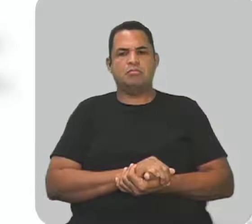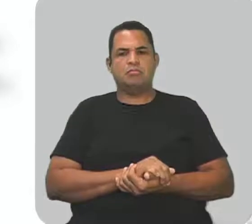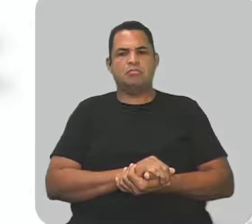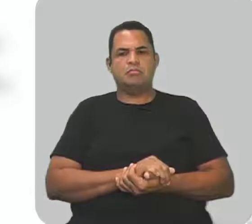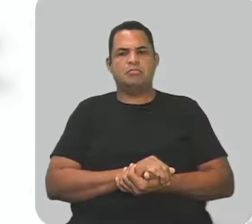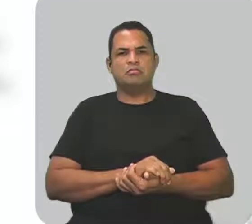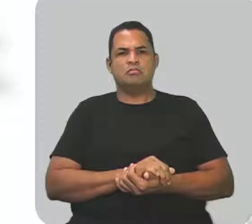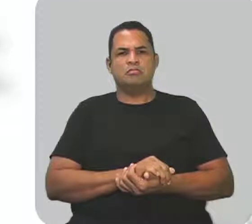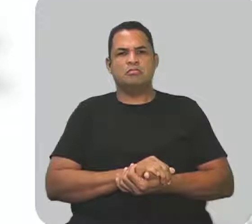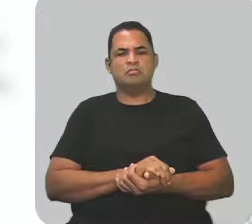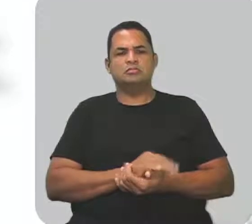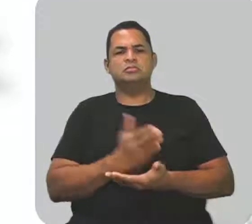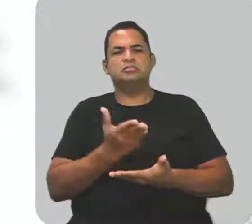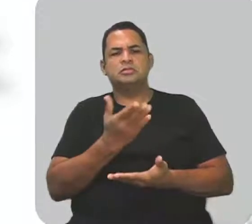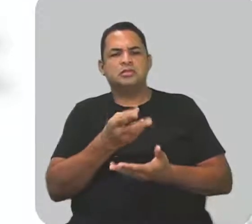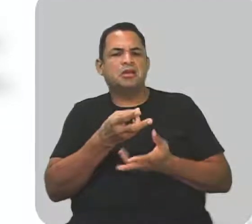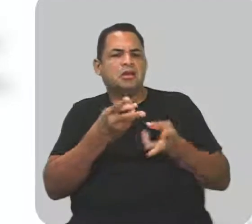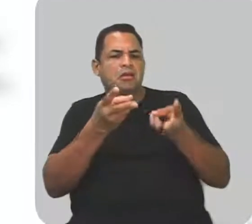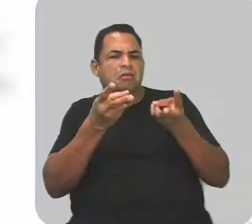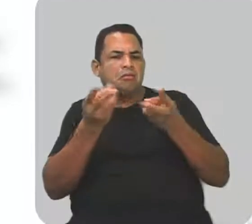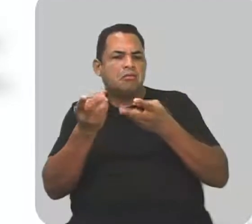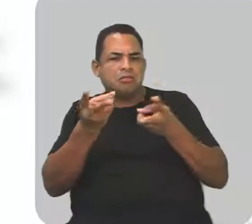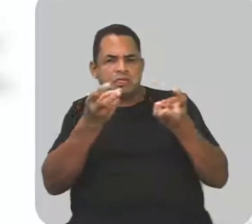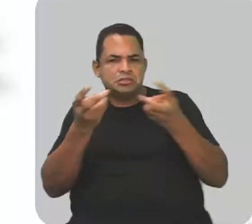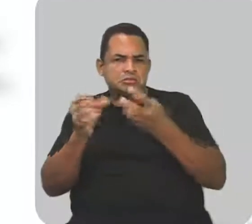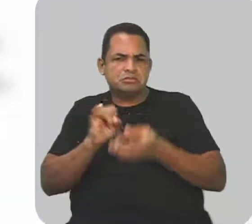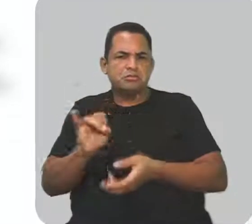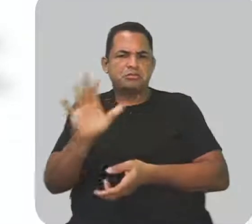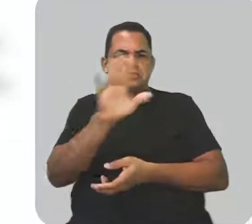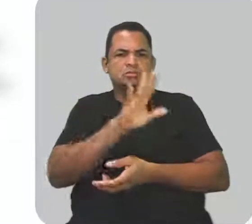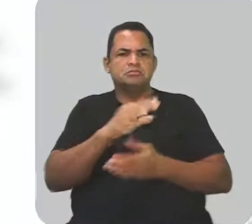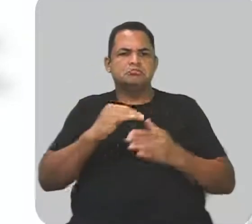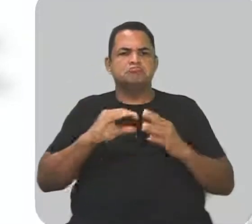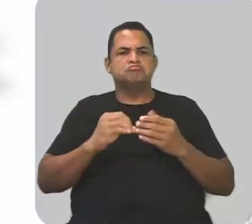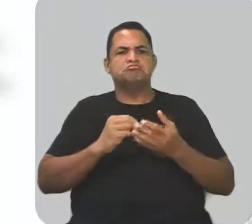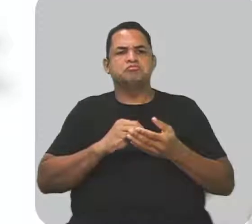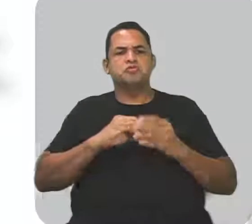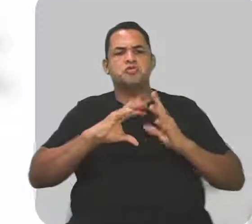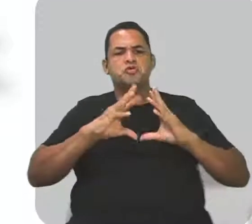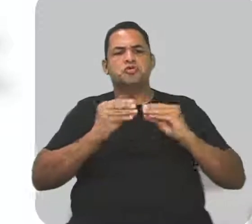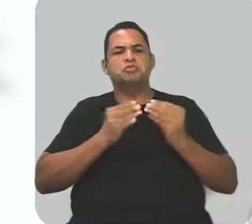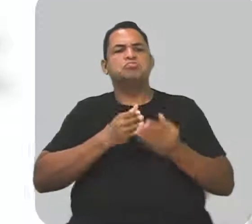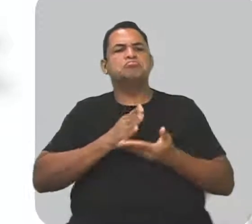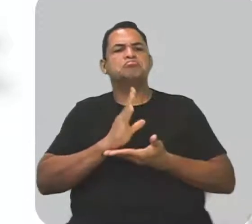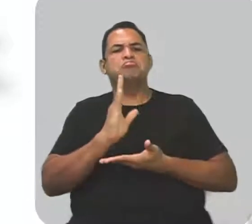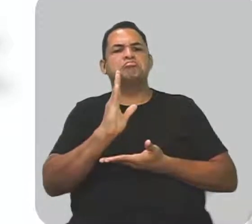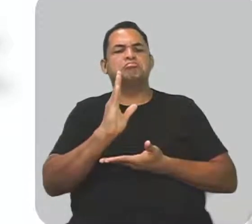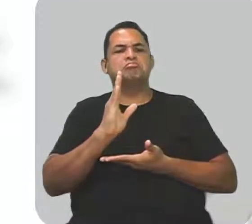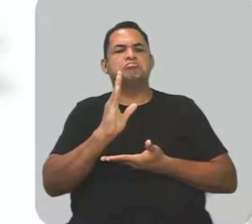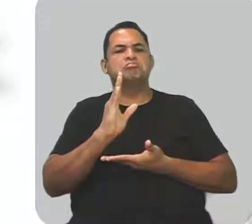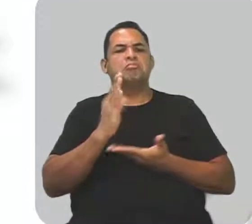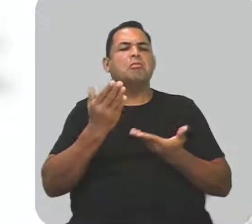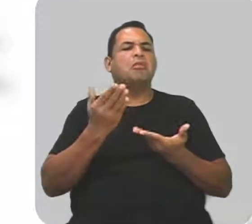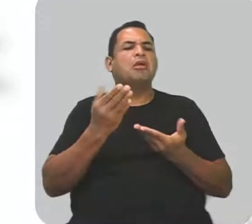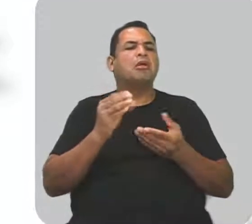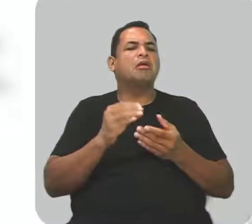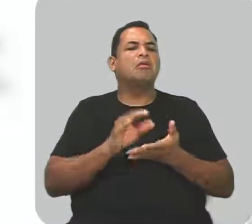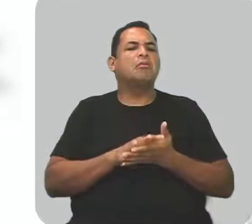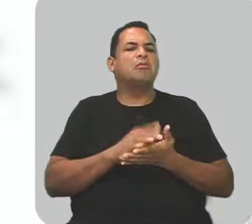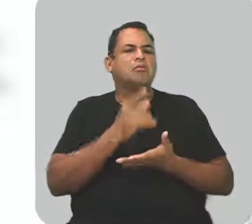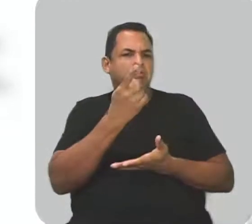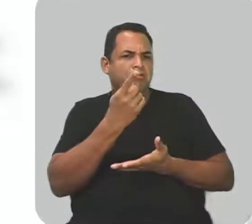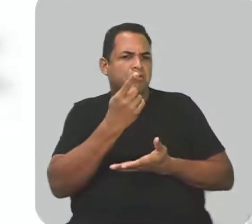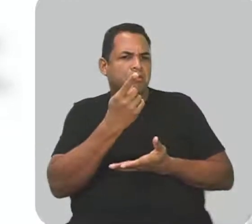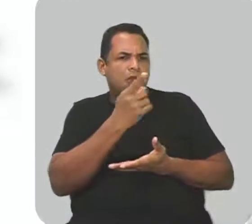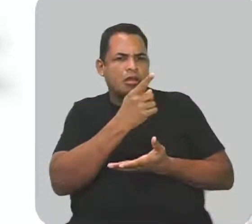você vai chegar, vai olhar para a imagem, tudo passa. Lá no fundo é o quê? É uma